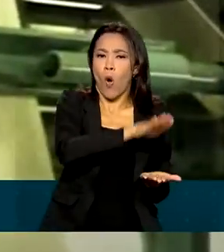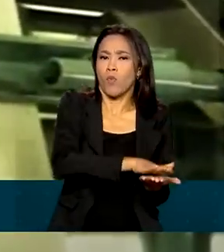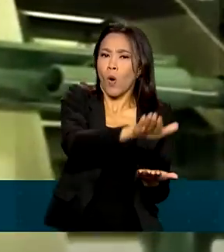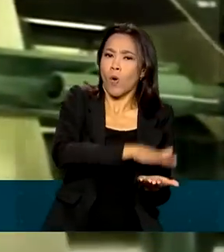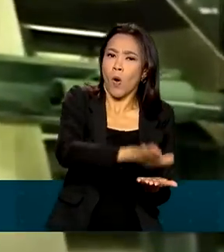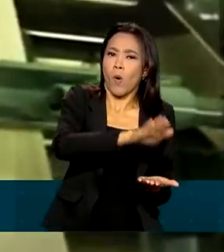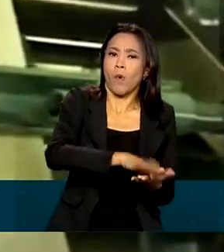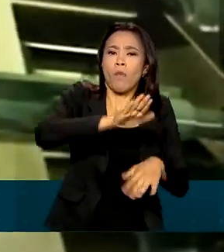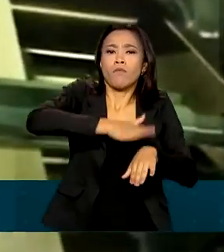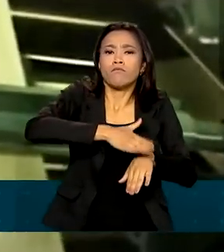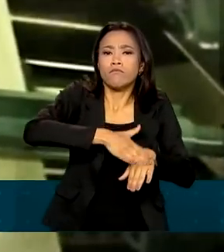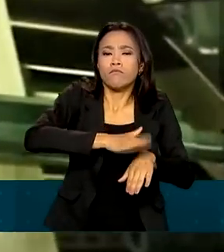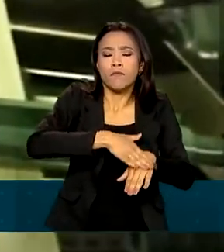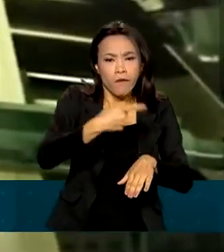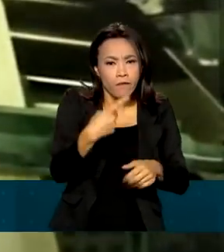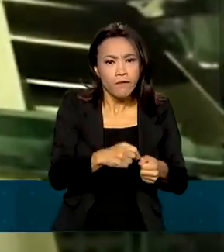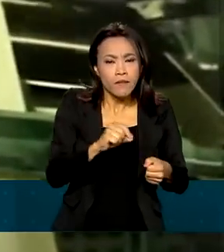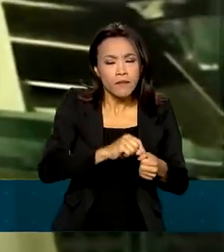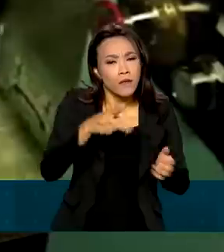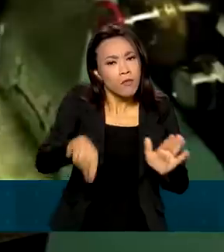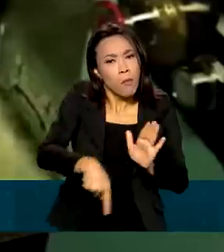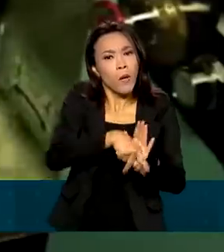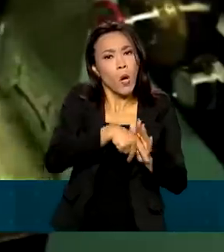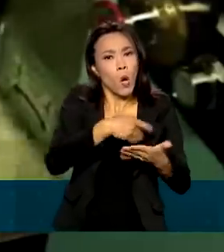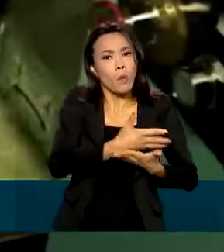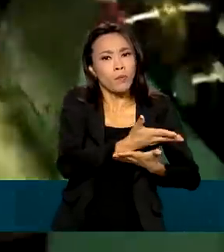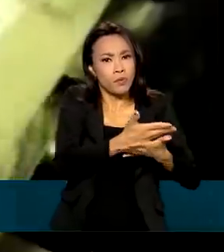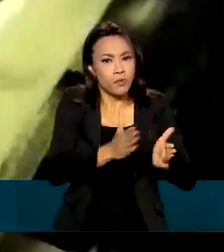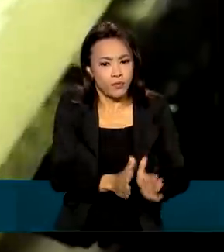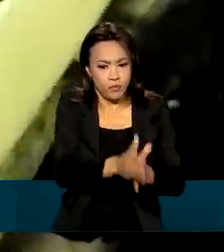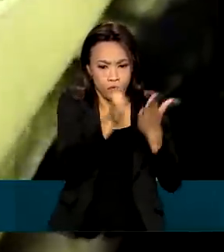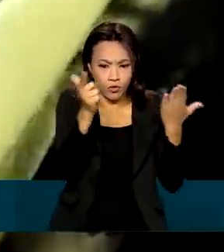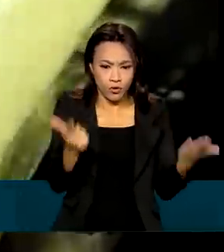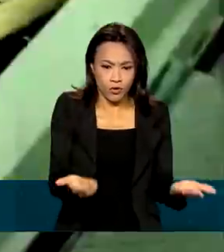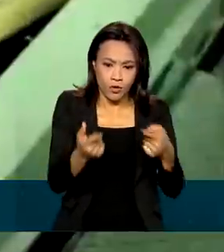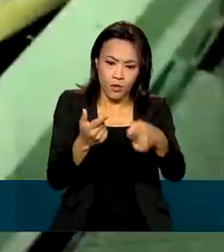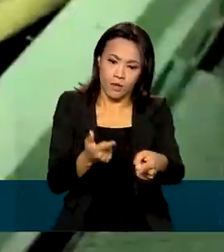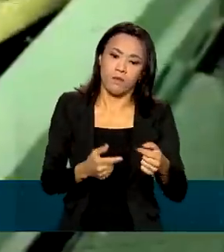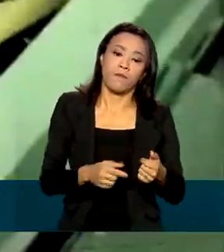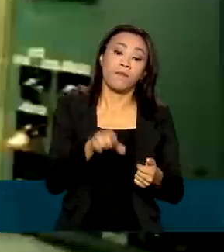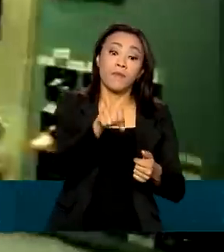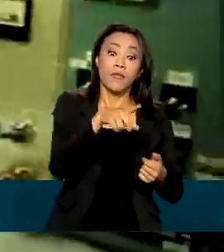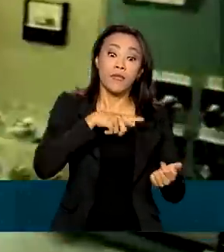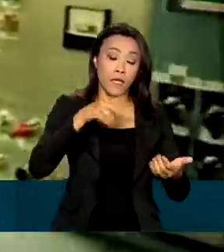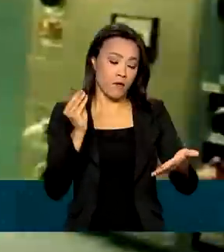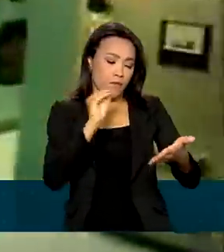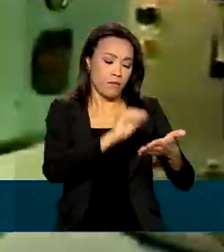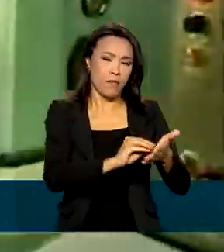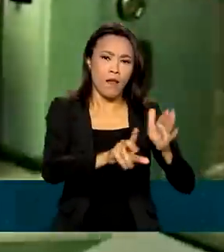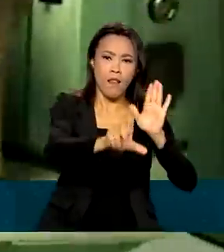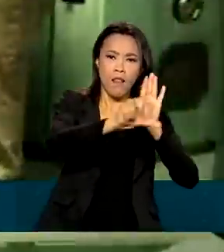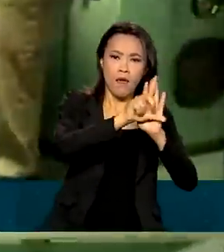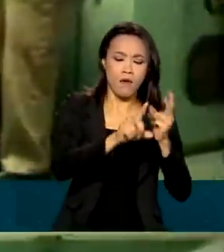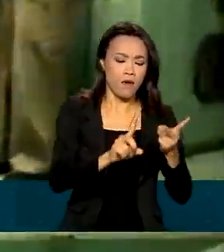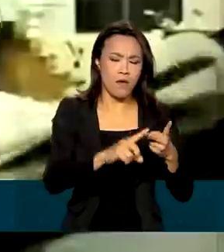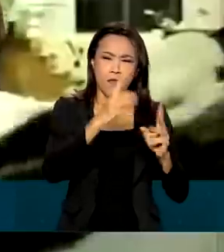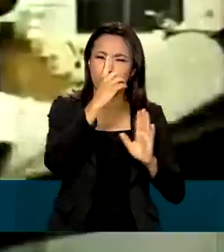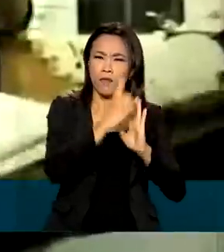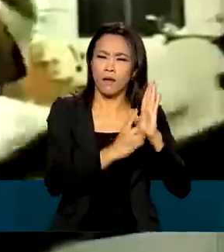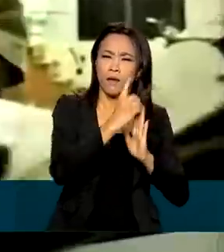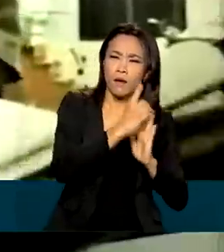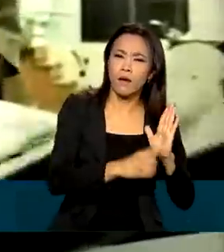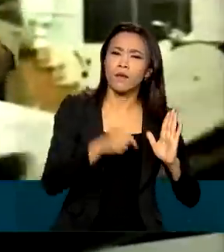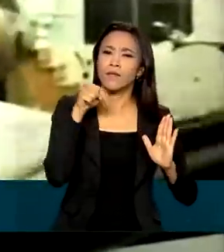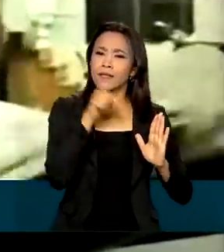para poder começar a publicar o Diário Oficial. Nessas páginas, são impressos atos, leis e decretos que definem o